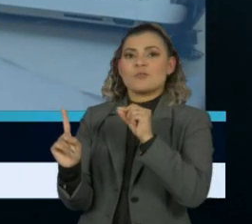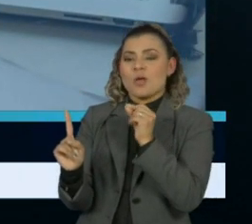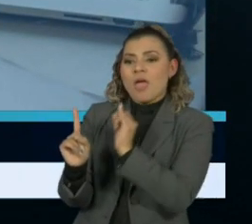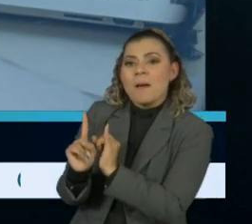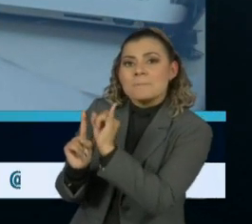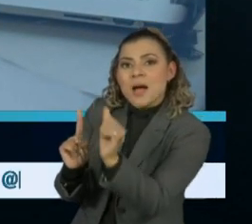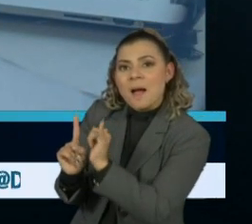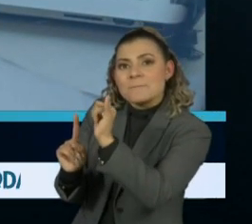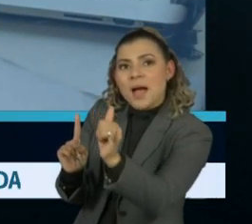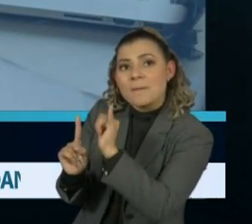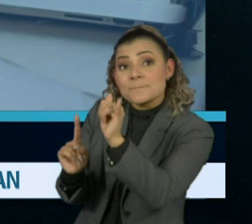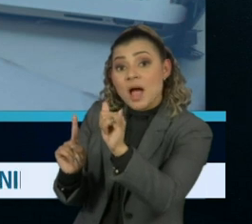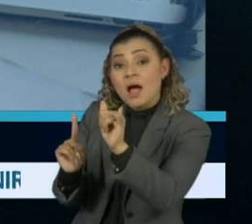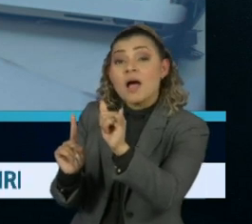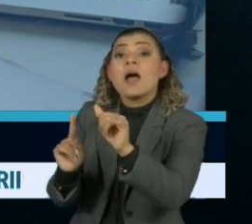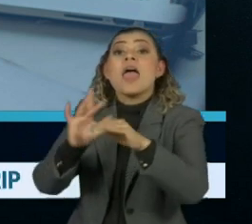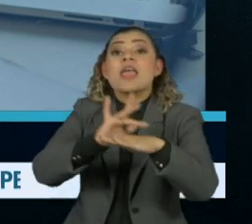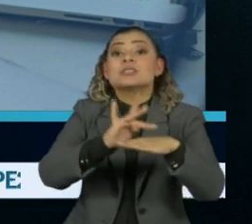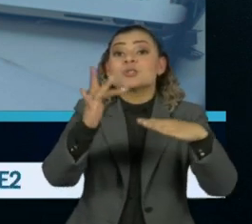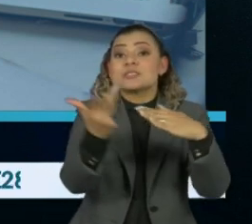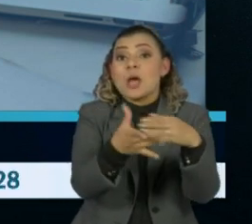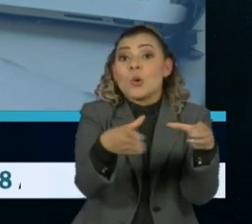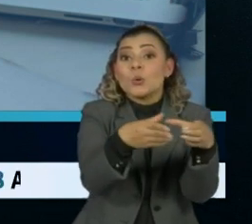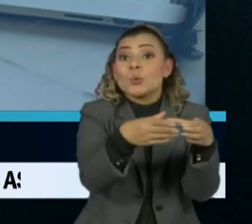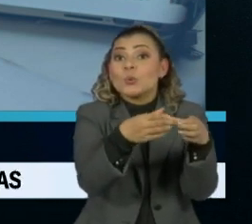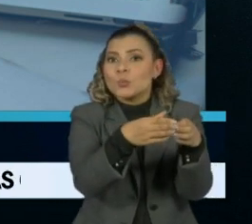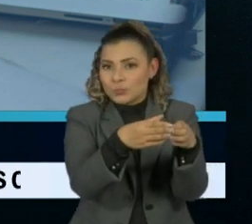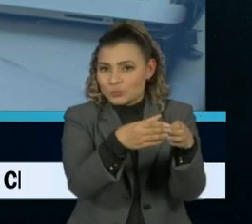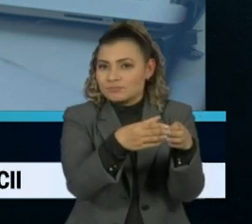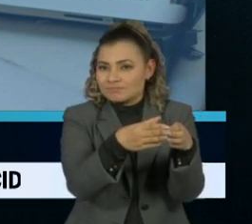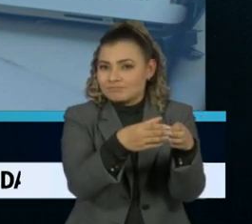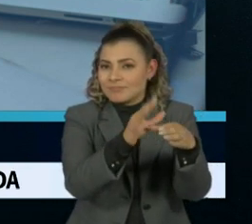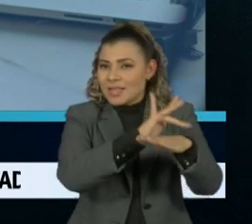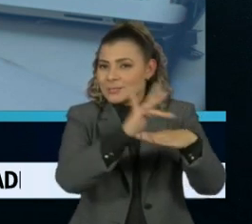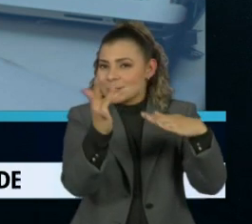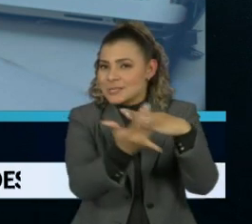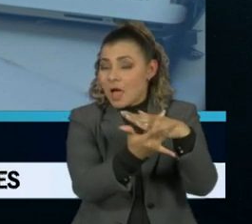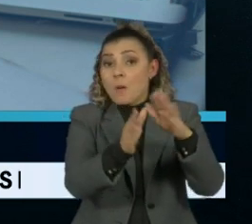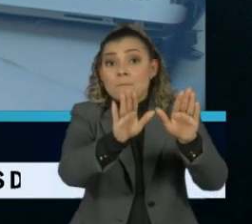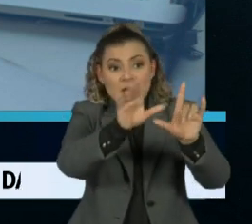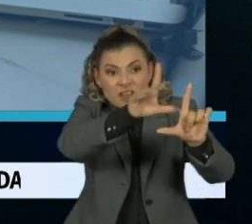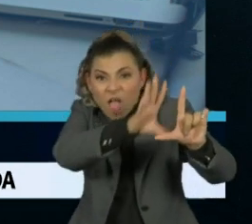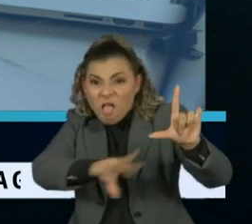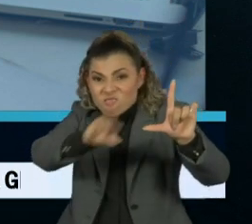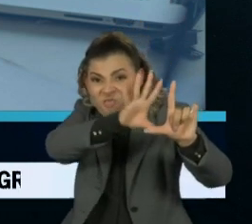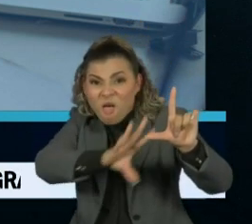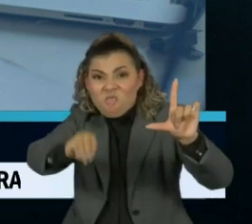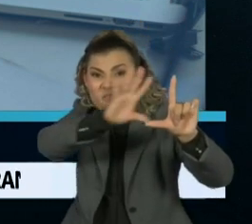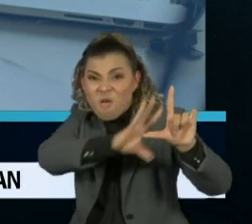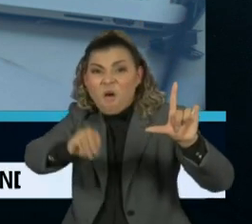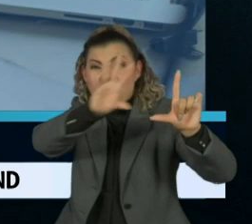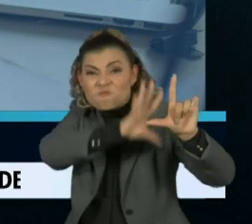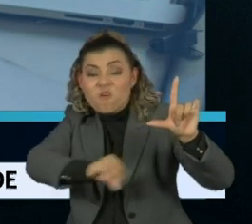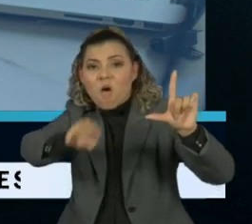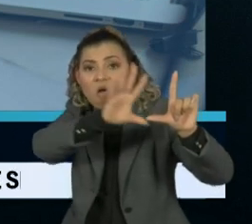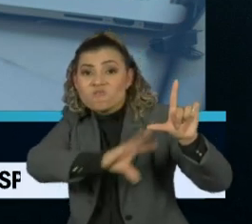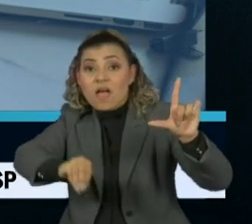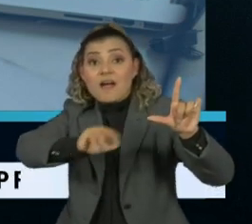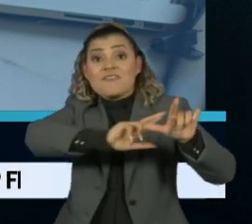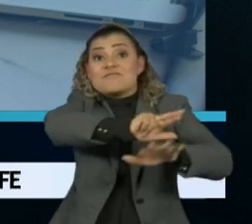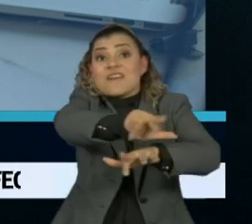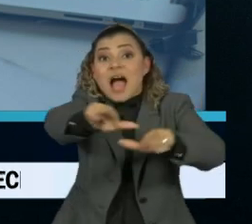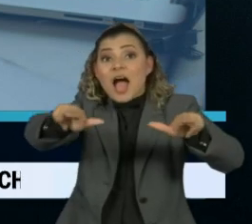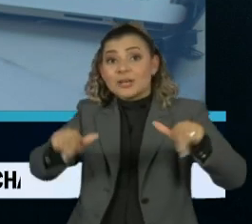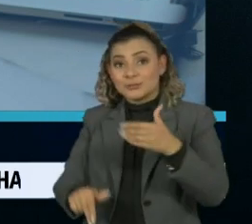mensagens para redes sociais e grupos em aplicativos. O conteúdo seria replicado quase instantaneamente em diversas